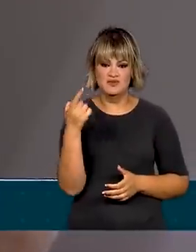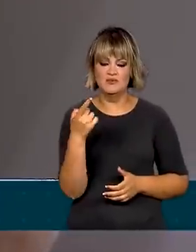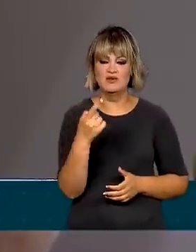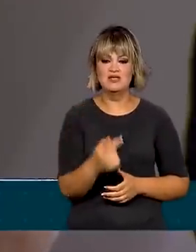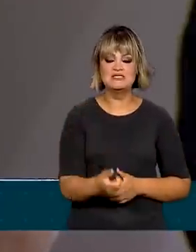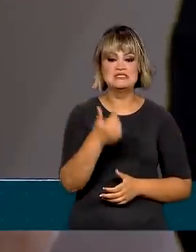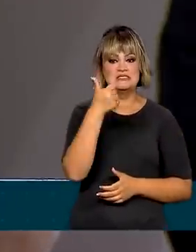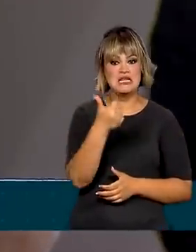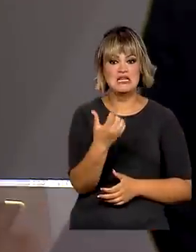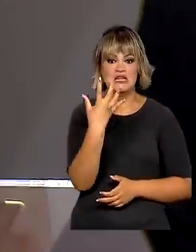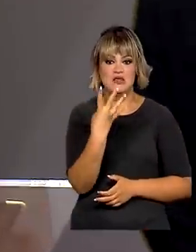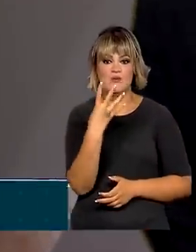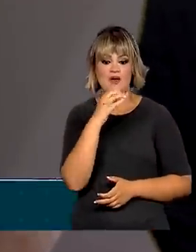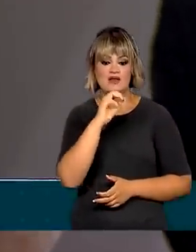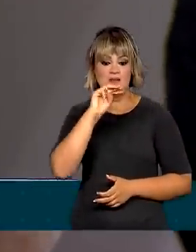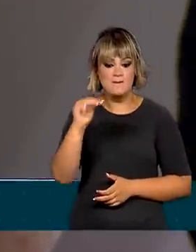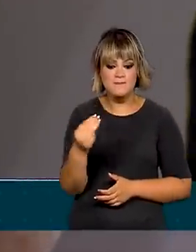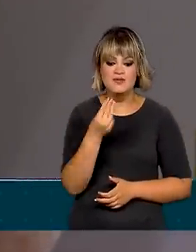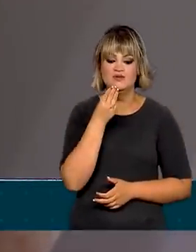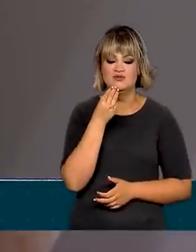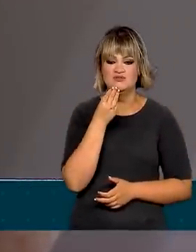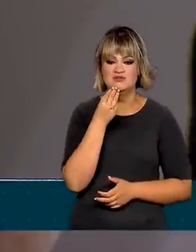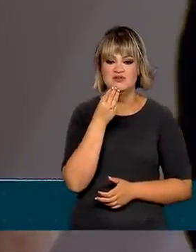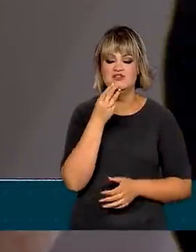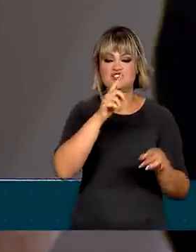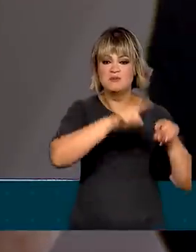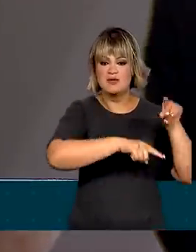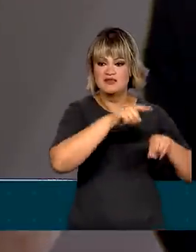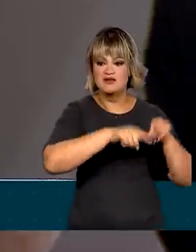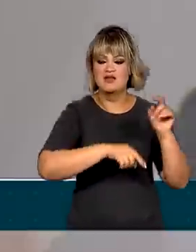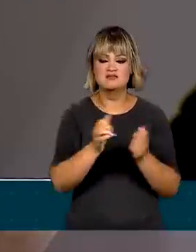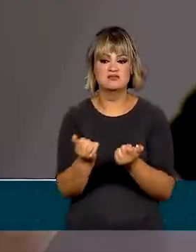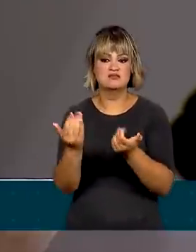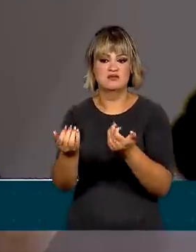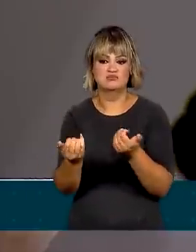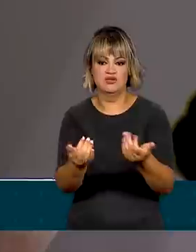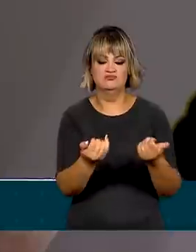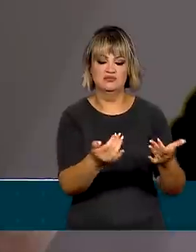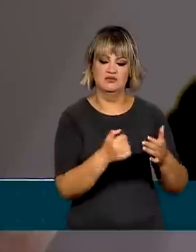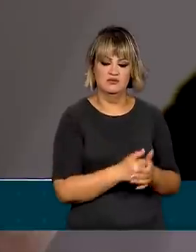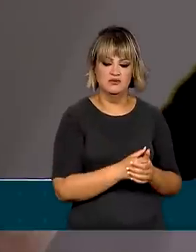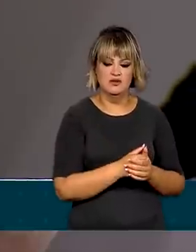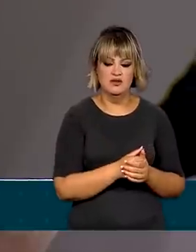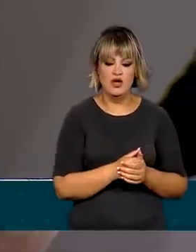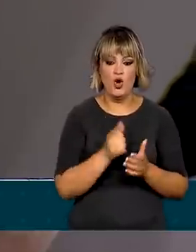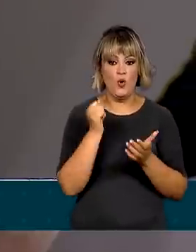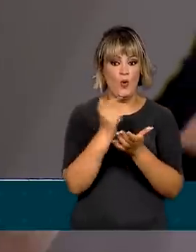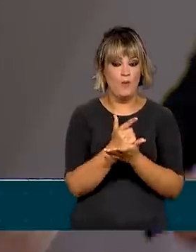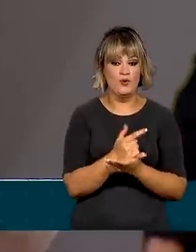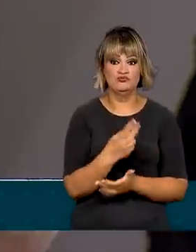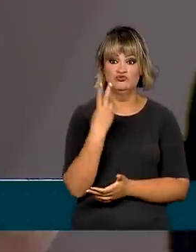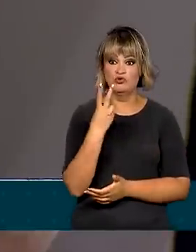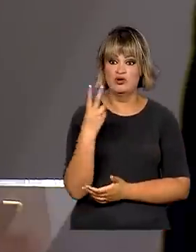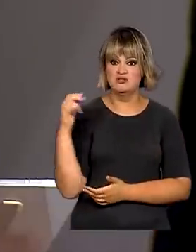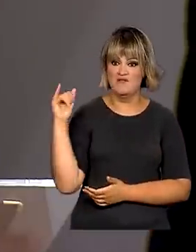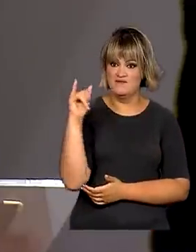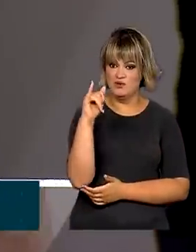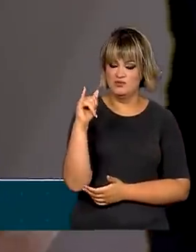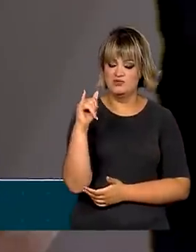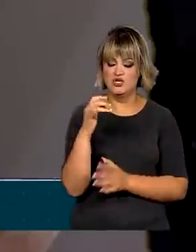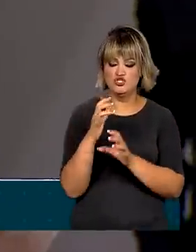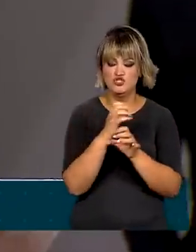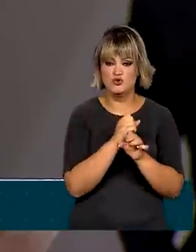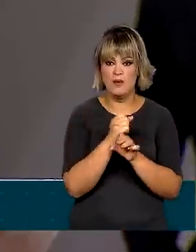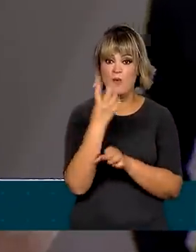mais de 140 milhões em equipamentos entregues. Com a aquisição desses dois aviões, totalizando quatro